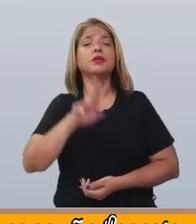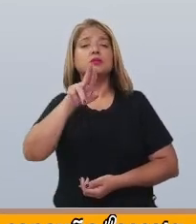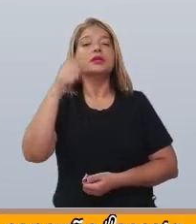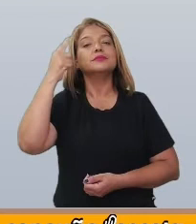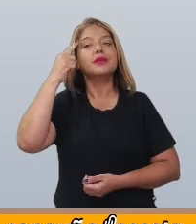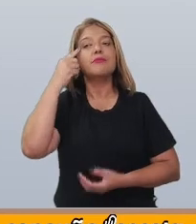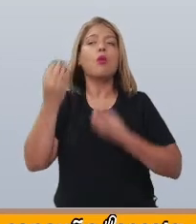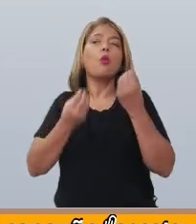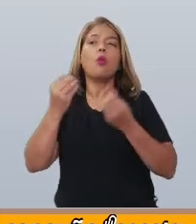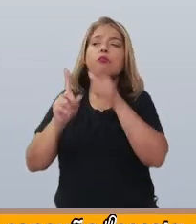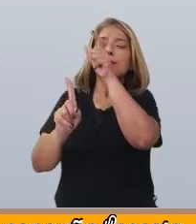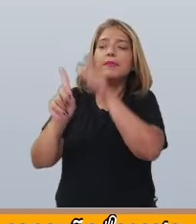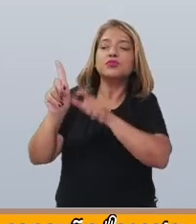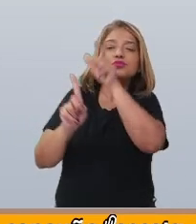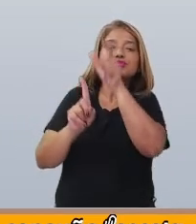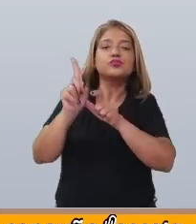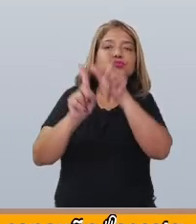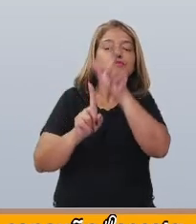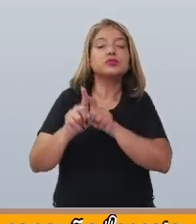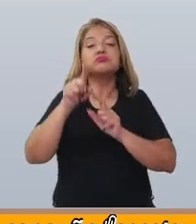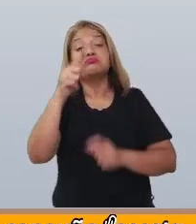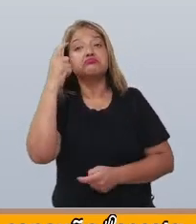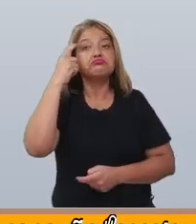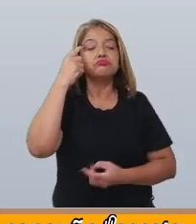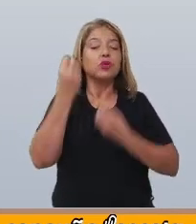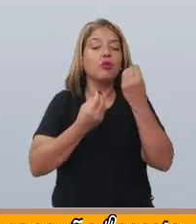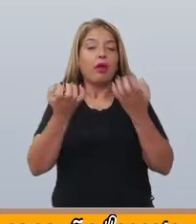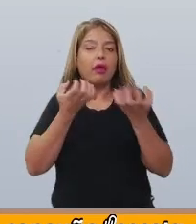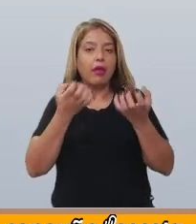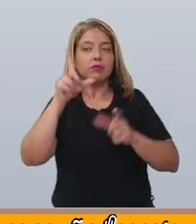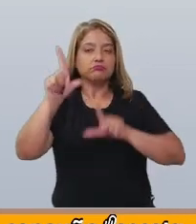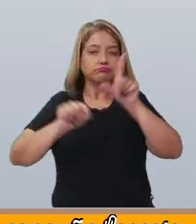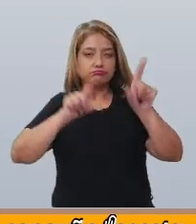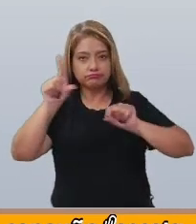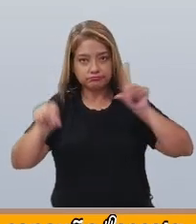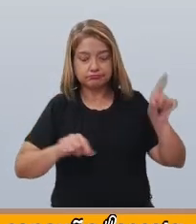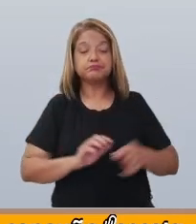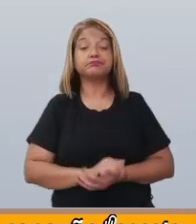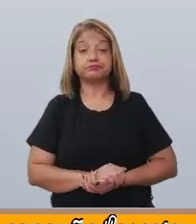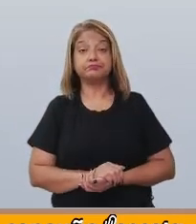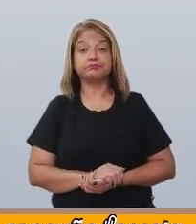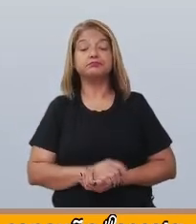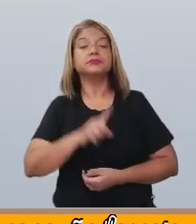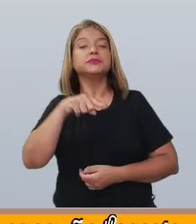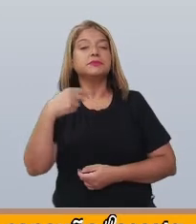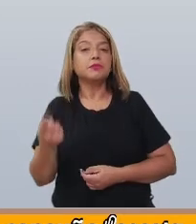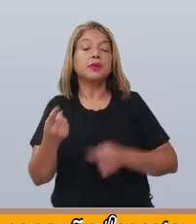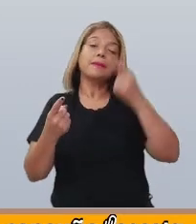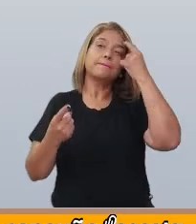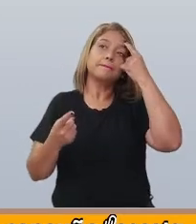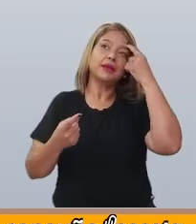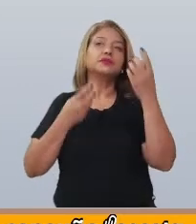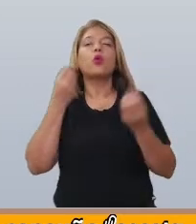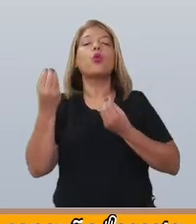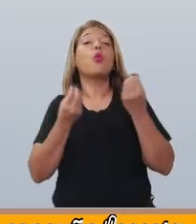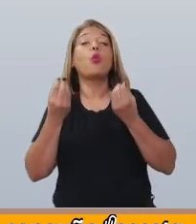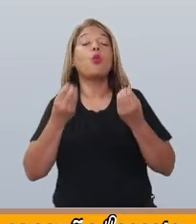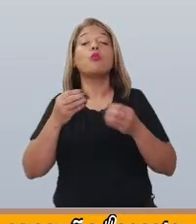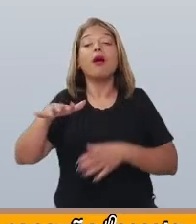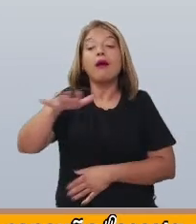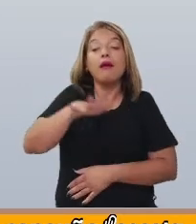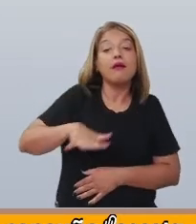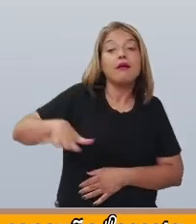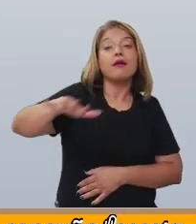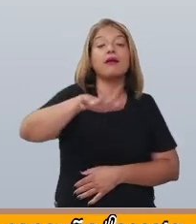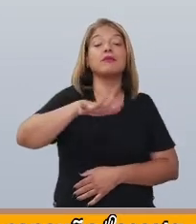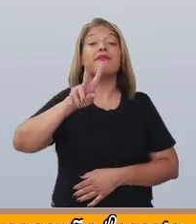personagens da narrativa. Em sequência, crie um ambiente em que